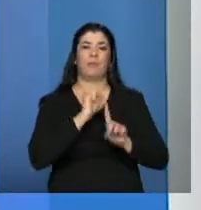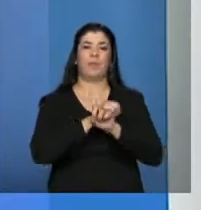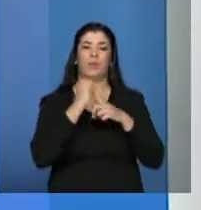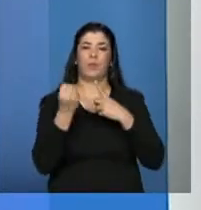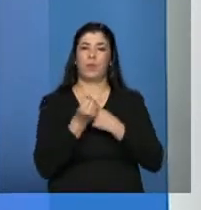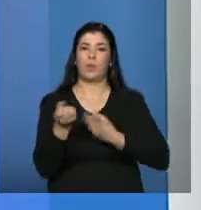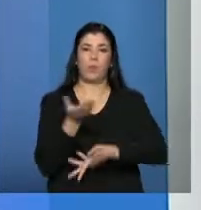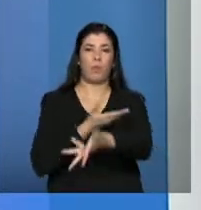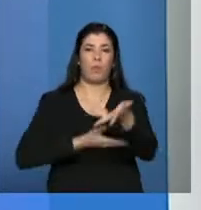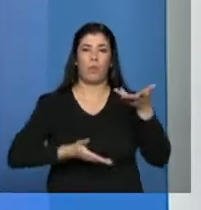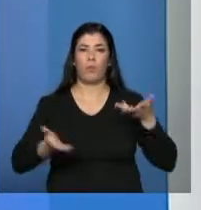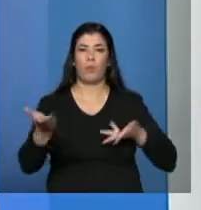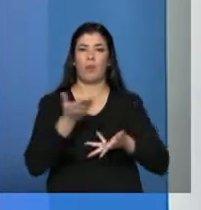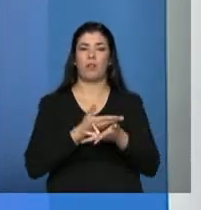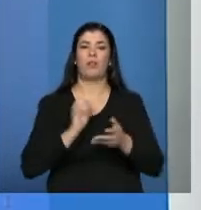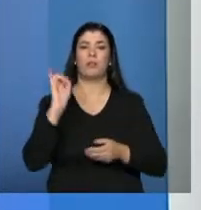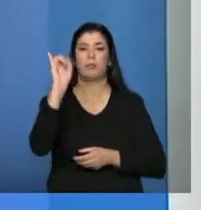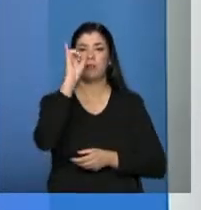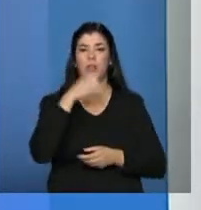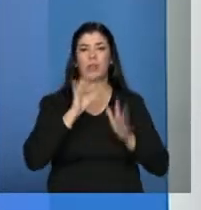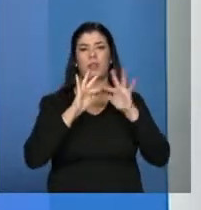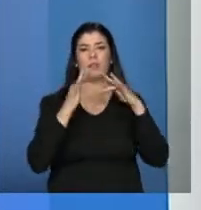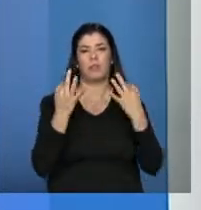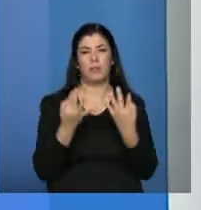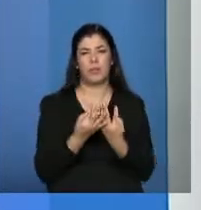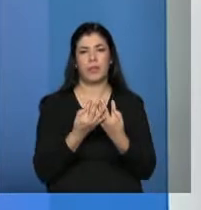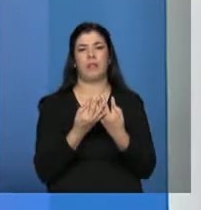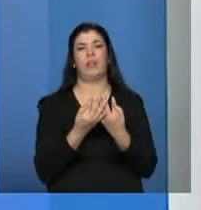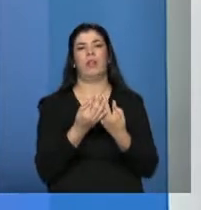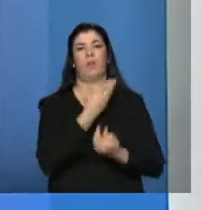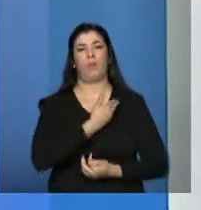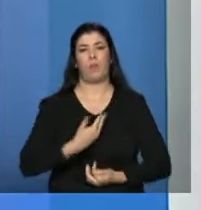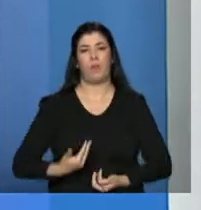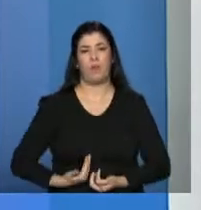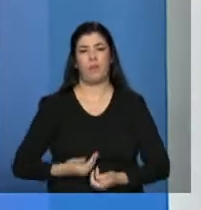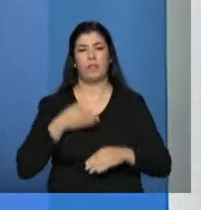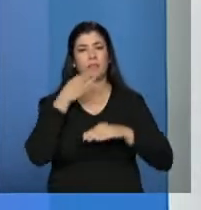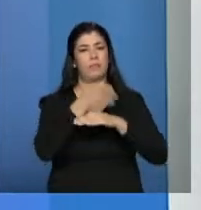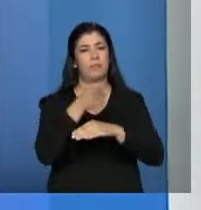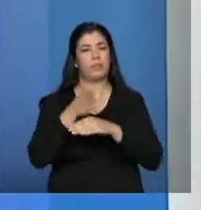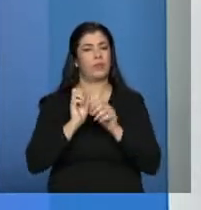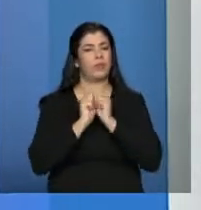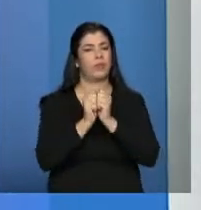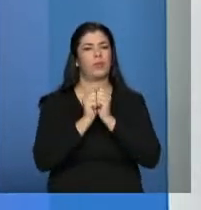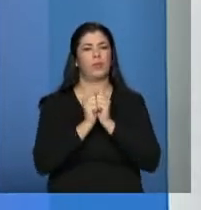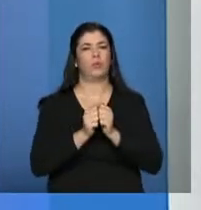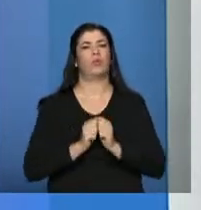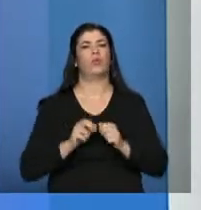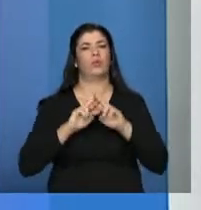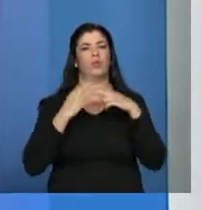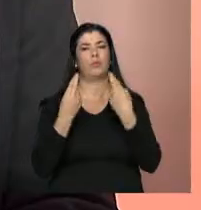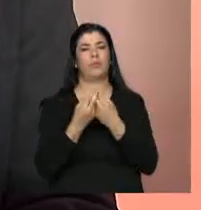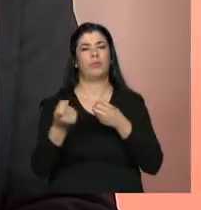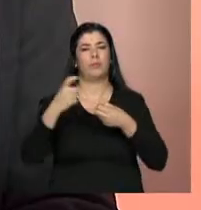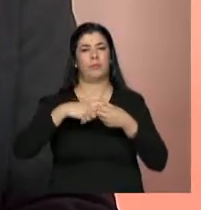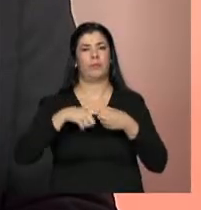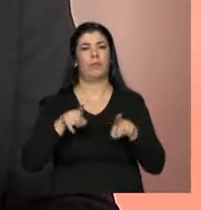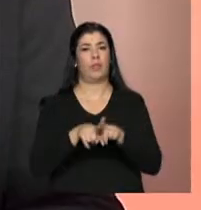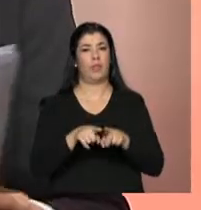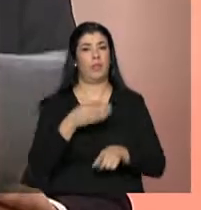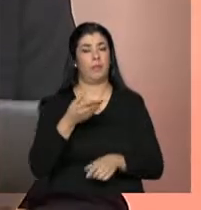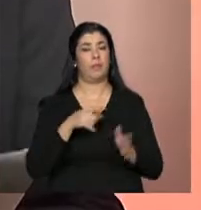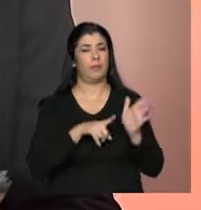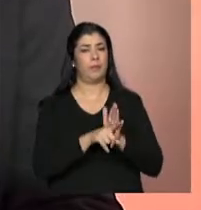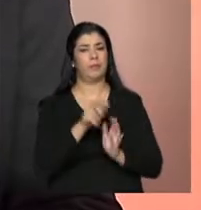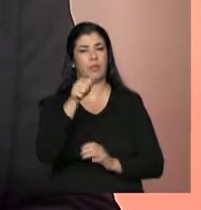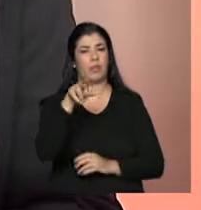é importante que a rede pública, a família, o Estado esteja presente fazendo essa grande rede. Importante também, na fala, que as pessoas